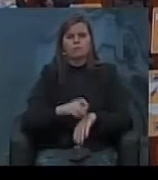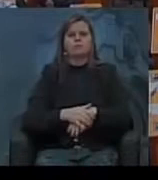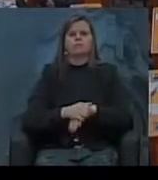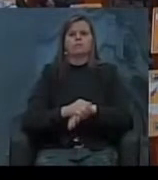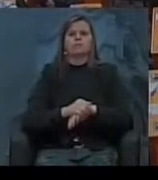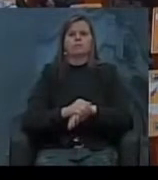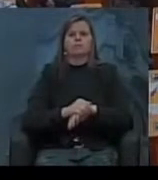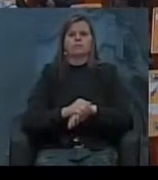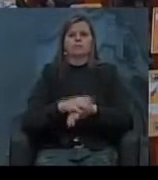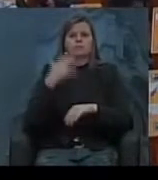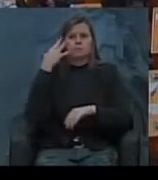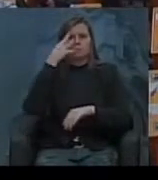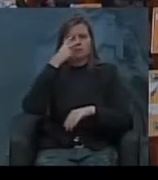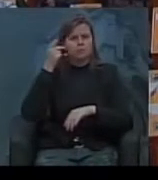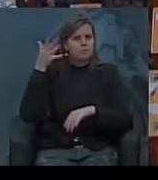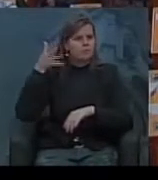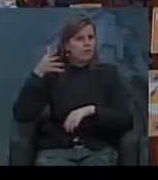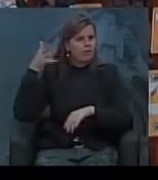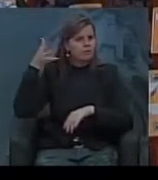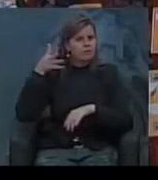pela bela palestra.